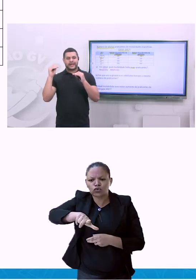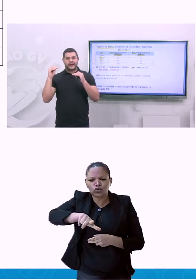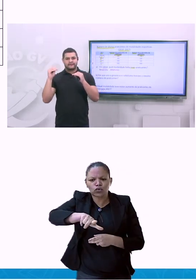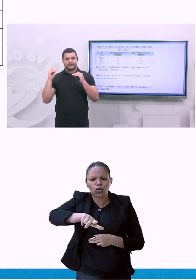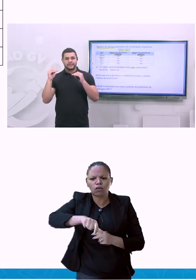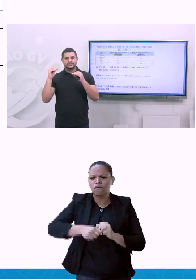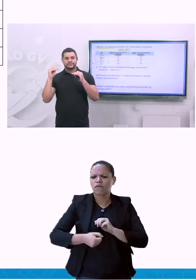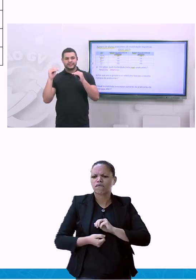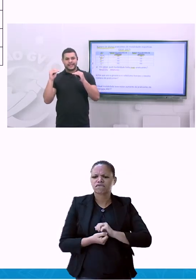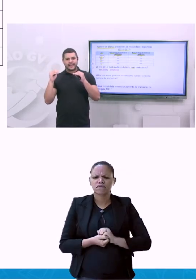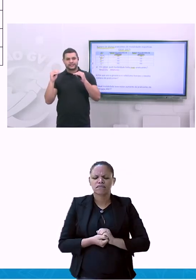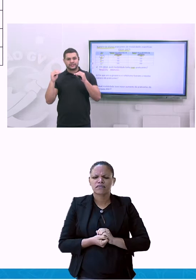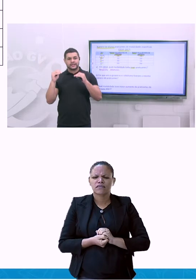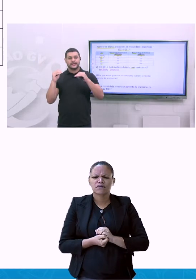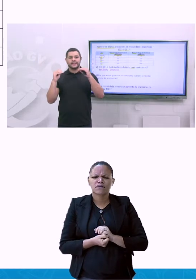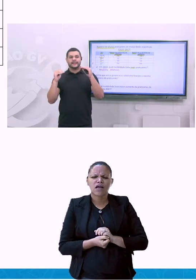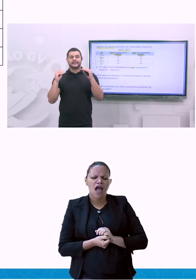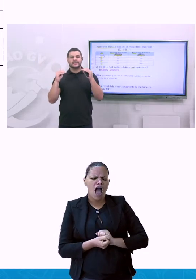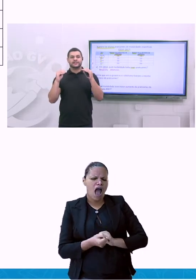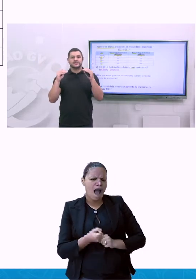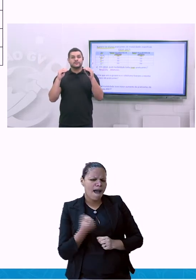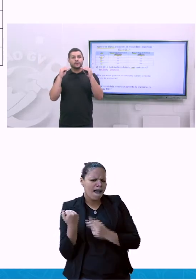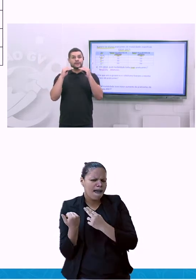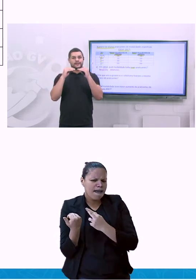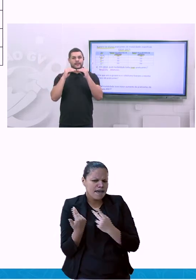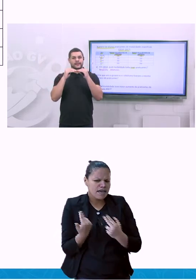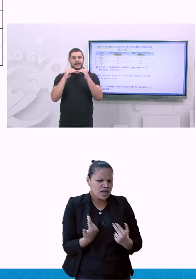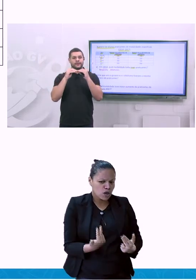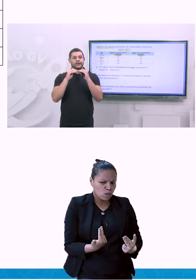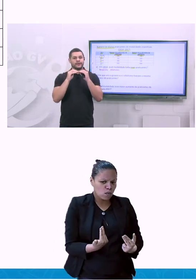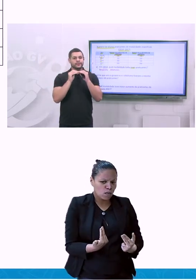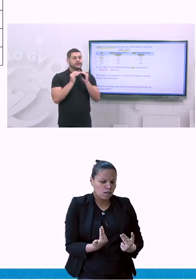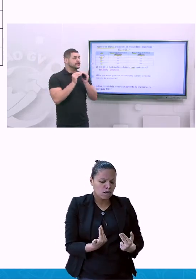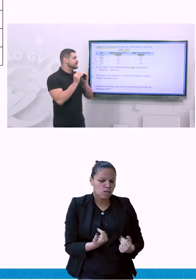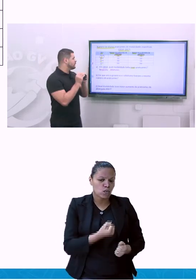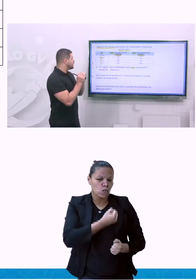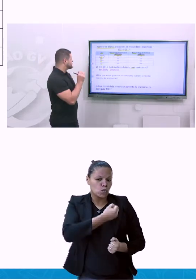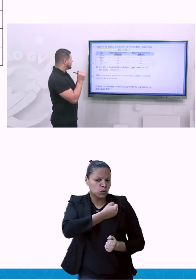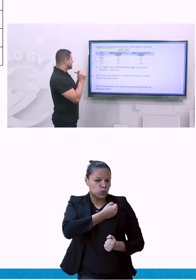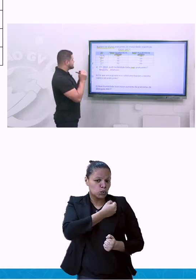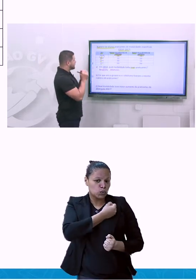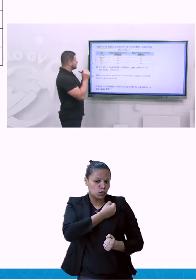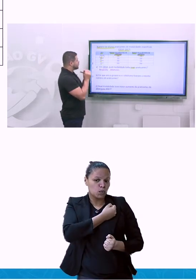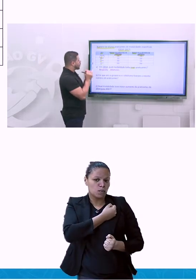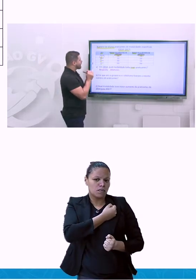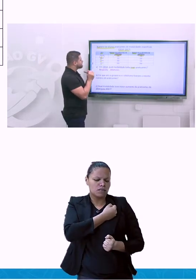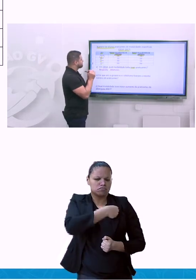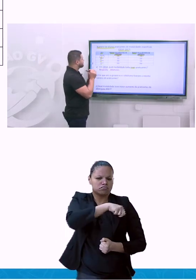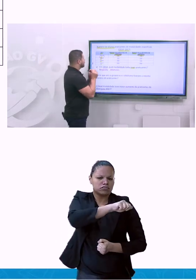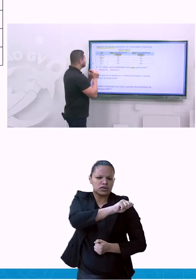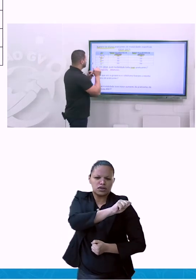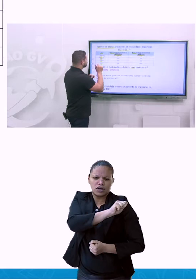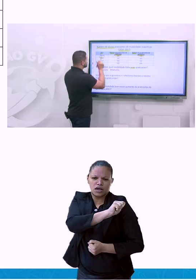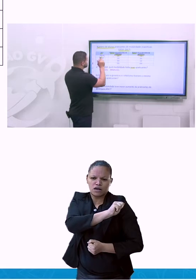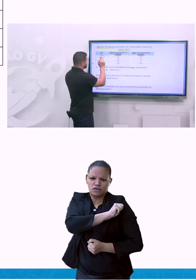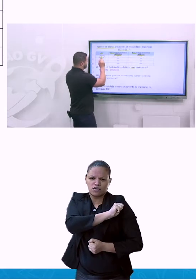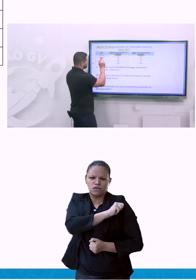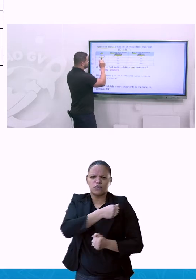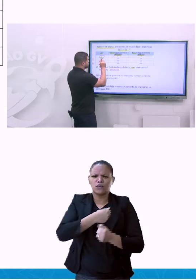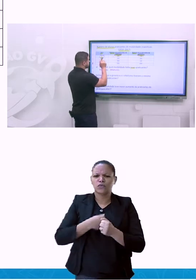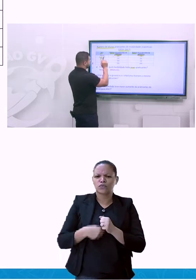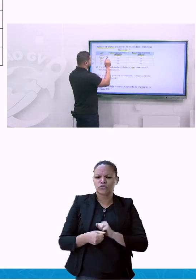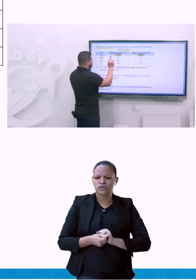praticava ginástica e atletismo em um determinado ano. Então, vamos analisar aqui, ó. No ano de